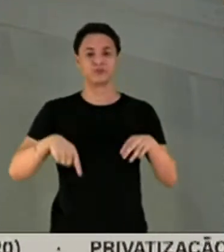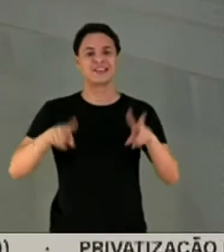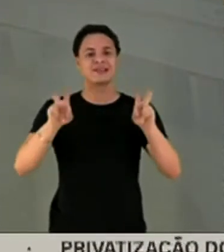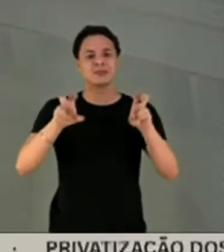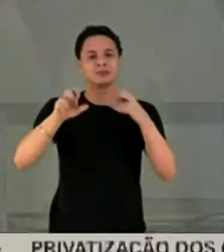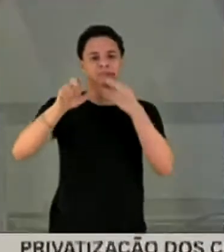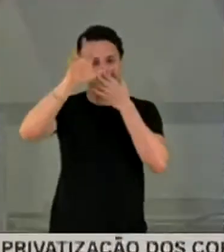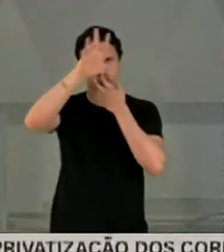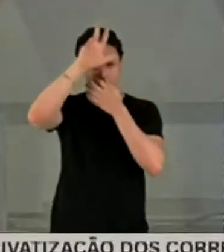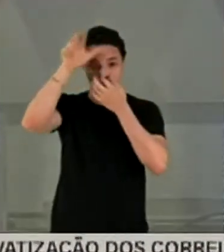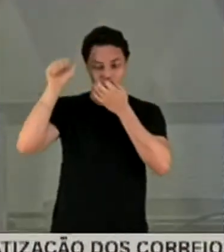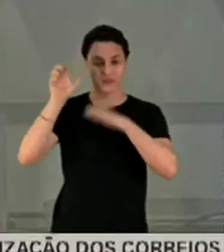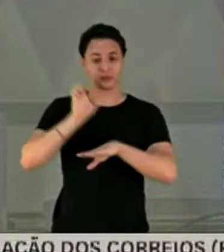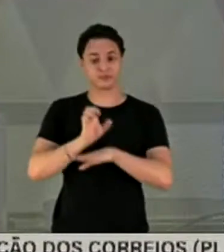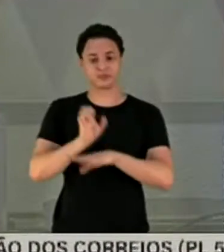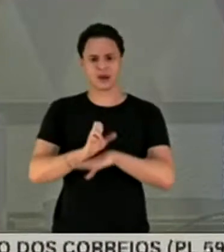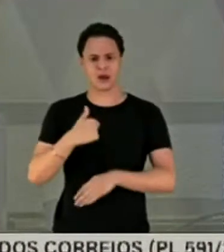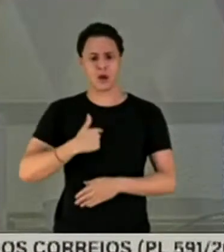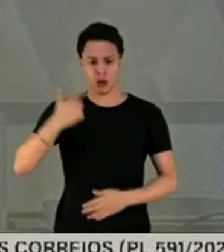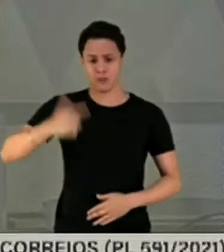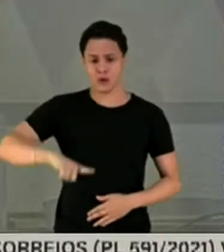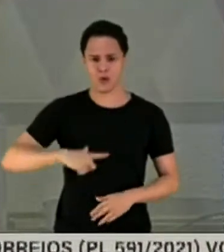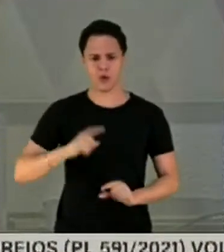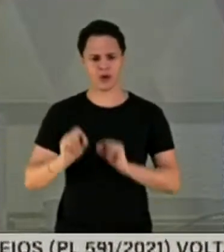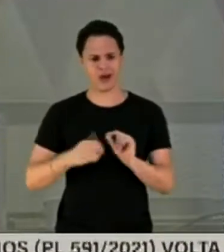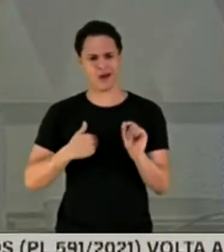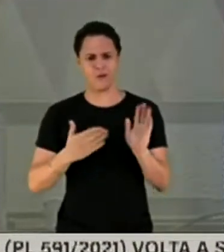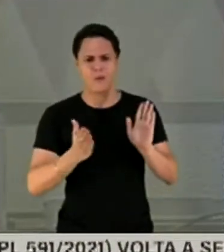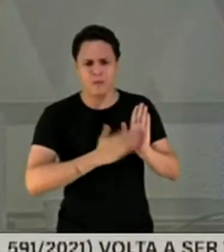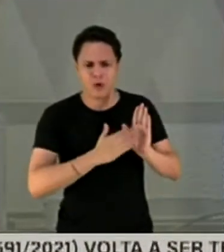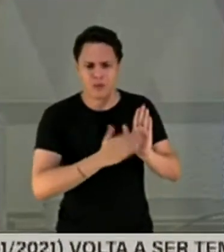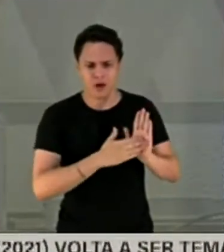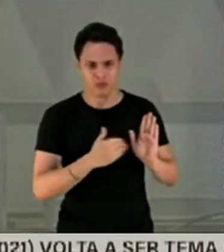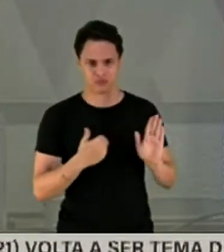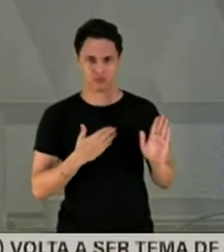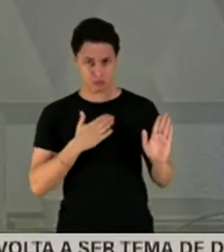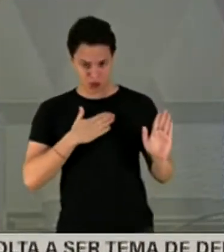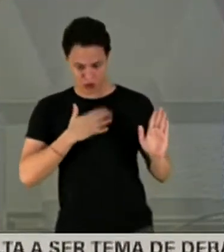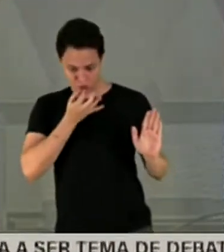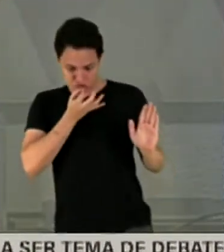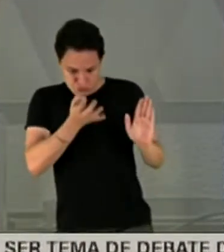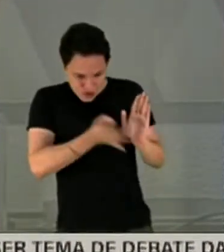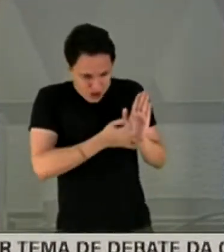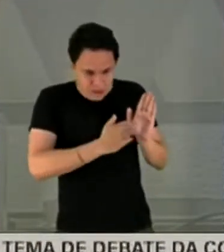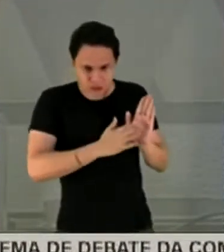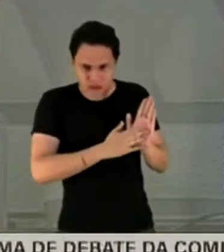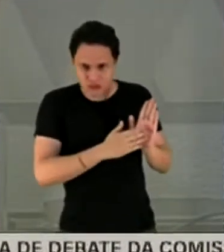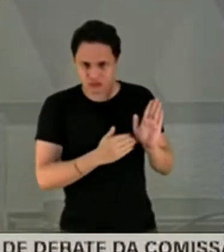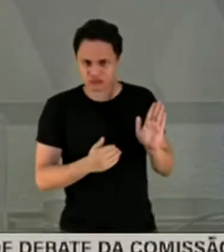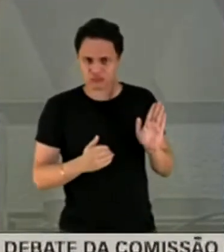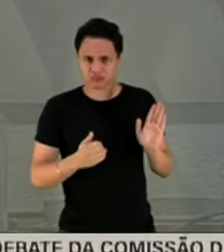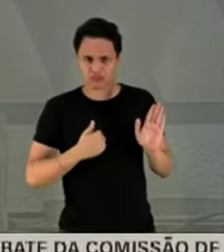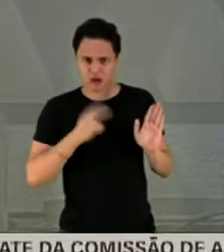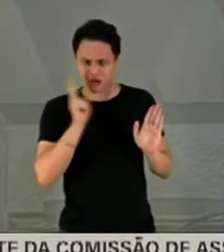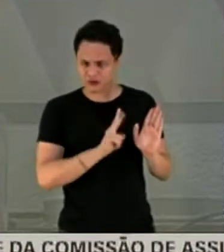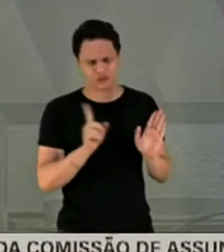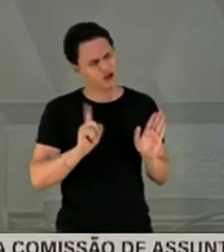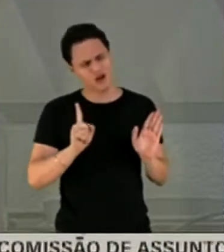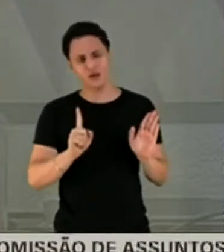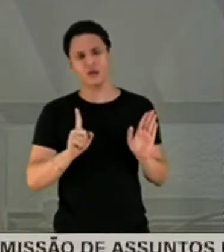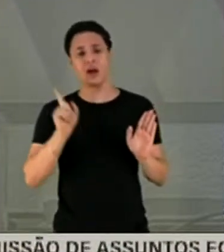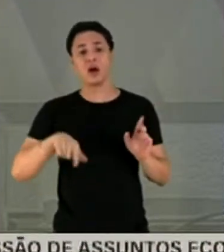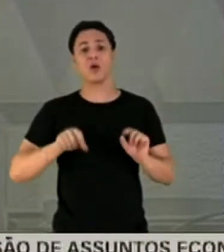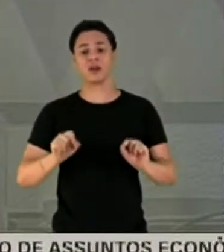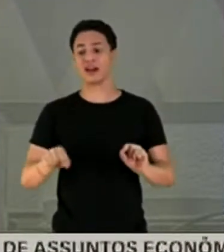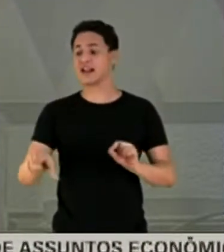repetir, eu não proporei, uma coisa é a minha proposta, que é minha, que é o que eu defendo, outra coisa é a